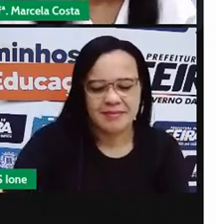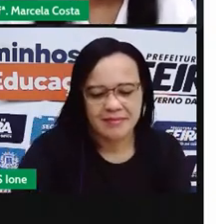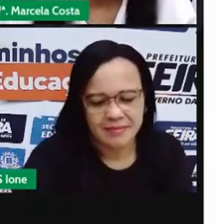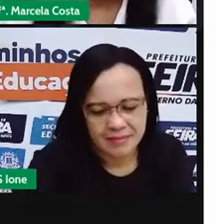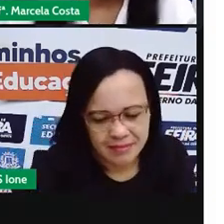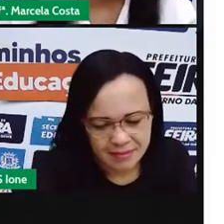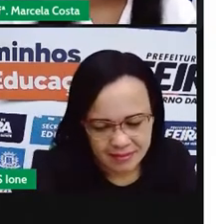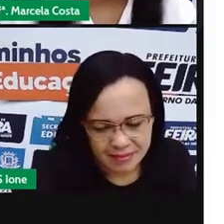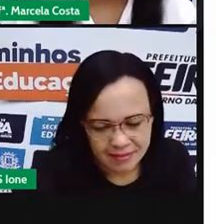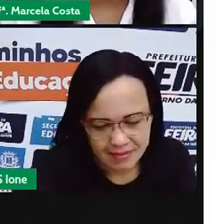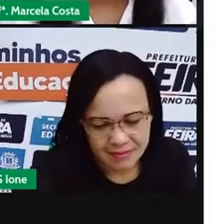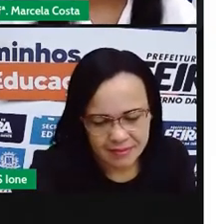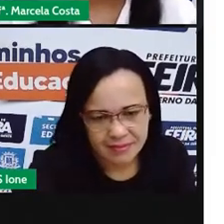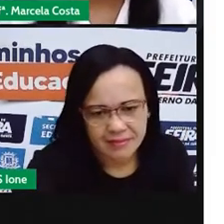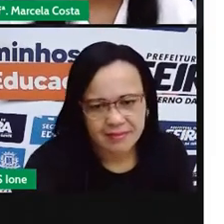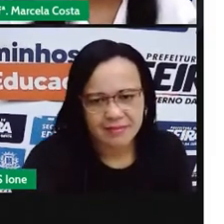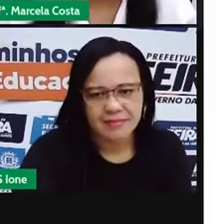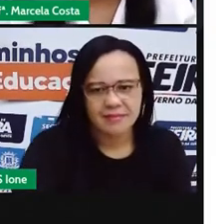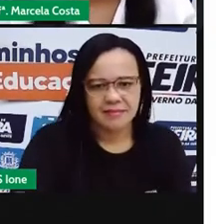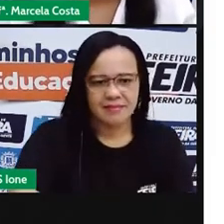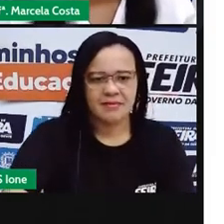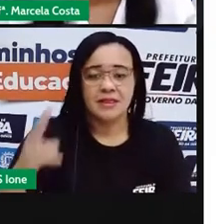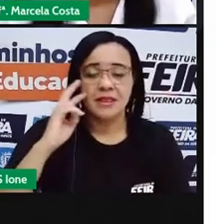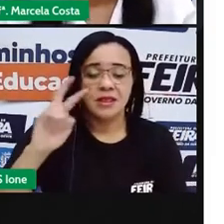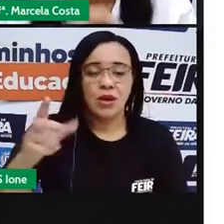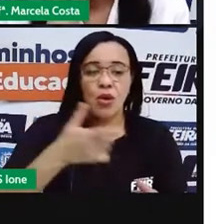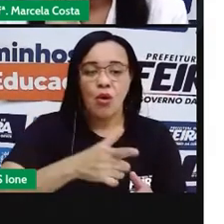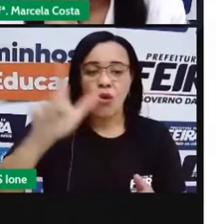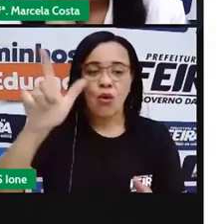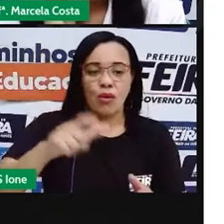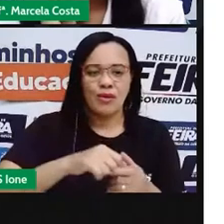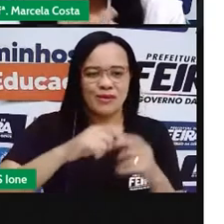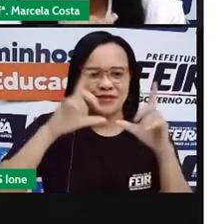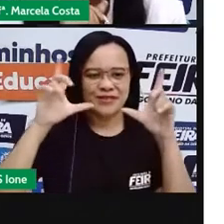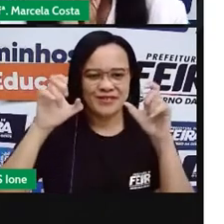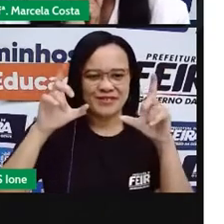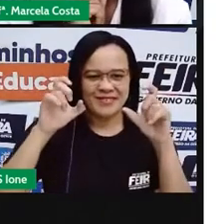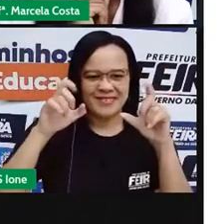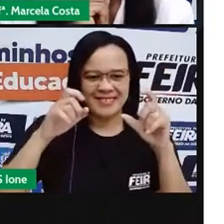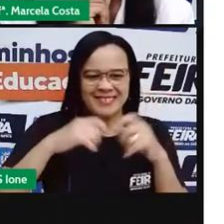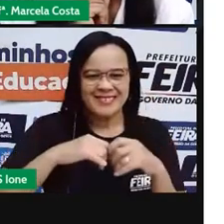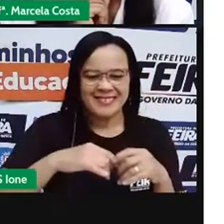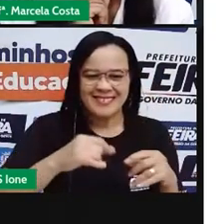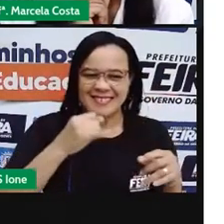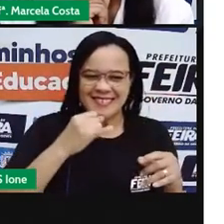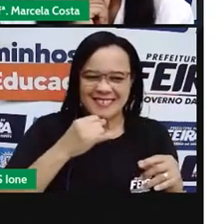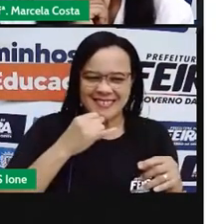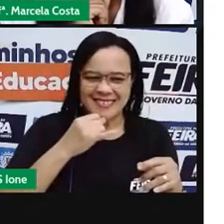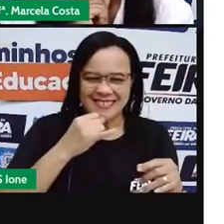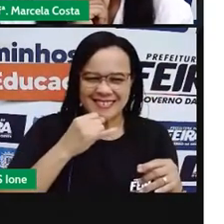Agora, vou te mostrar essa outra imagem aqui. Você já sabe o nome desse animal?